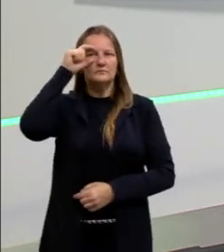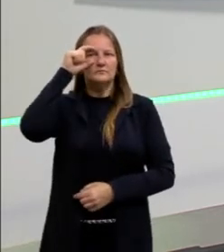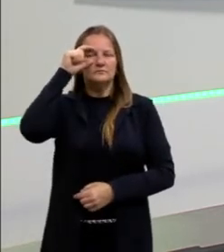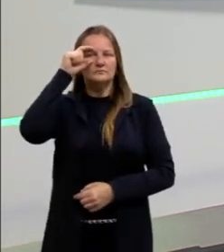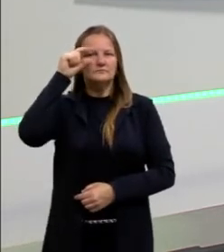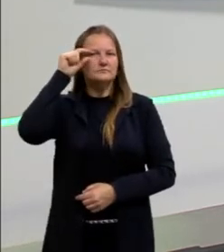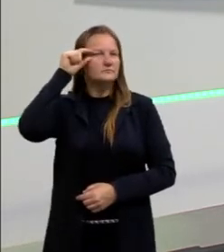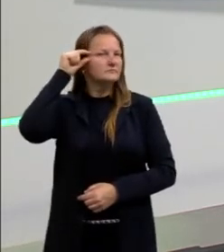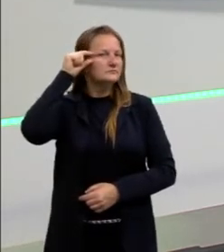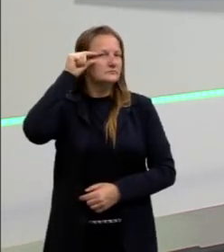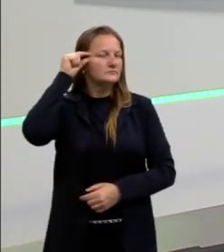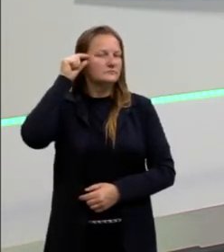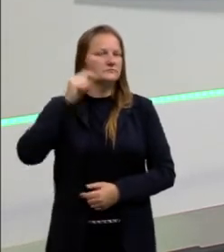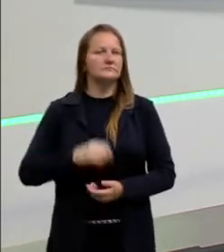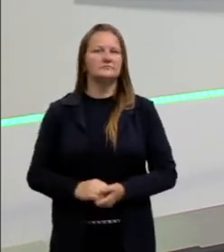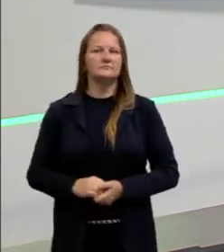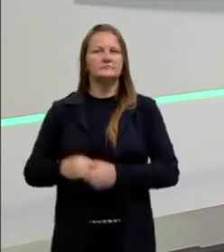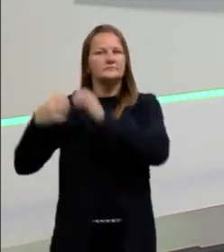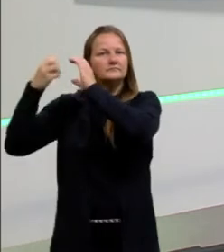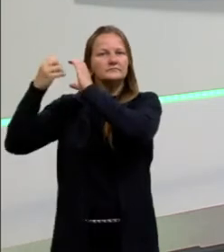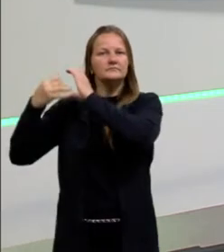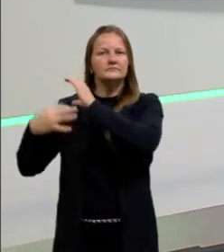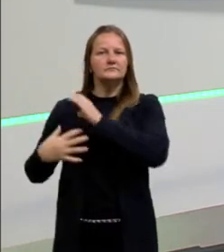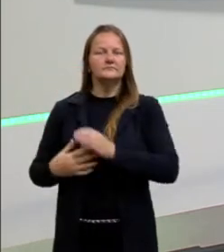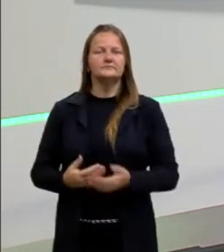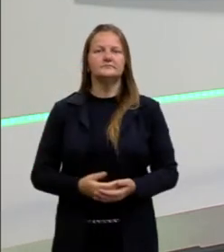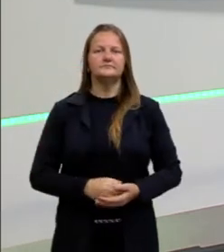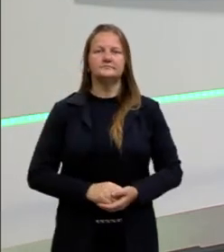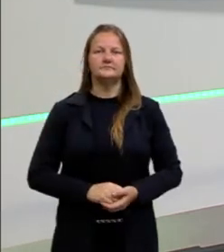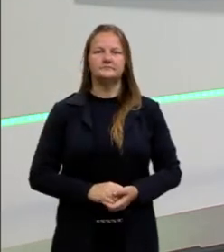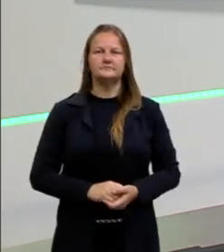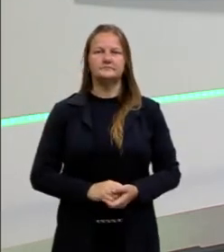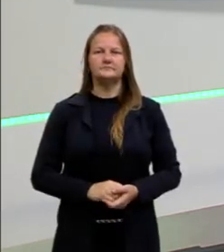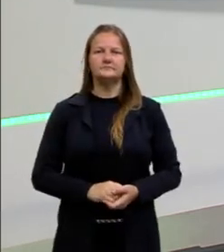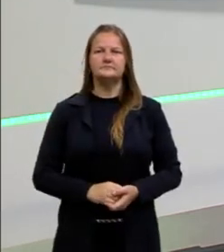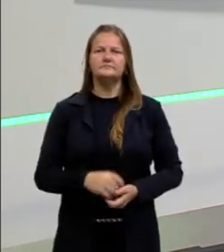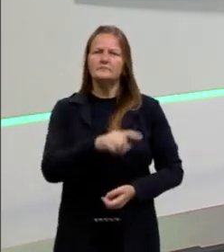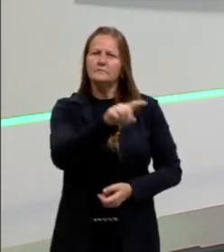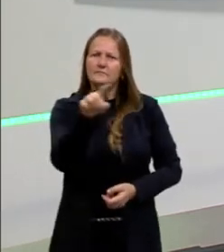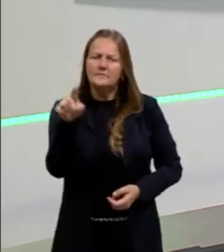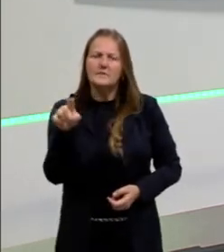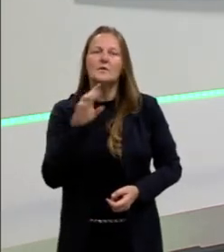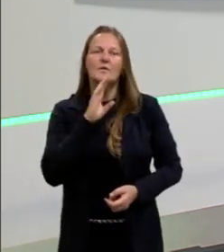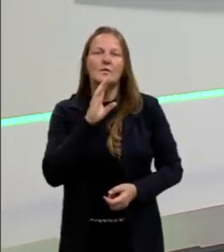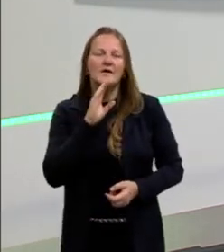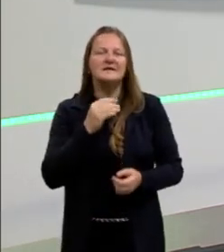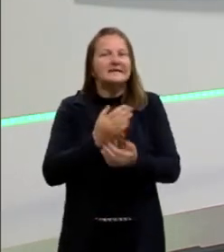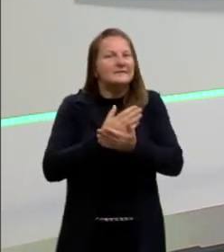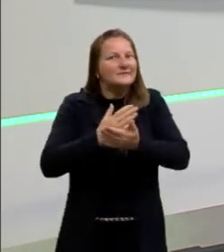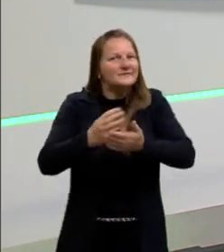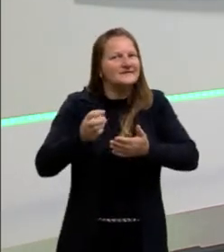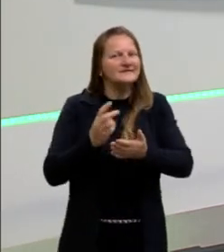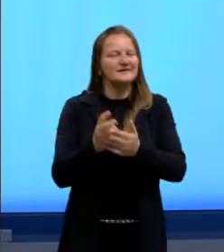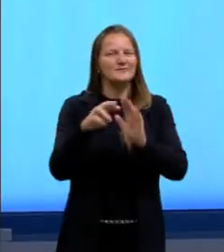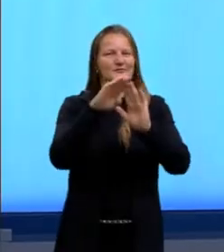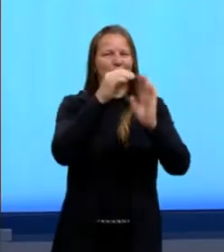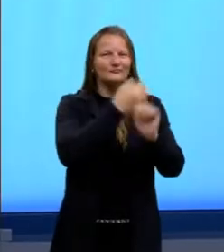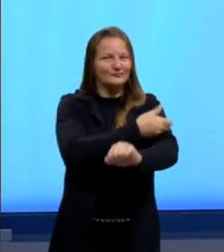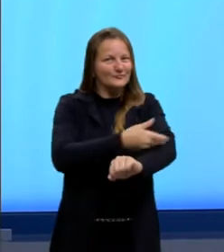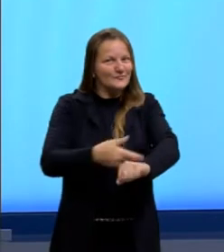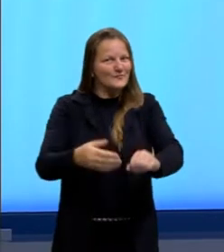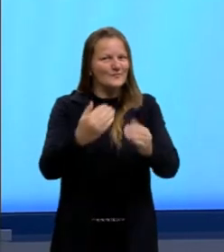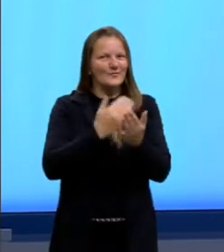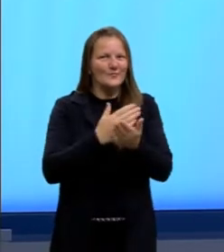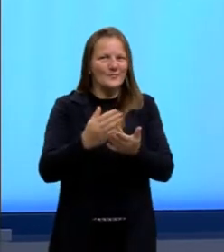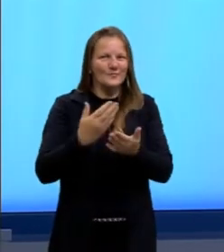largas, então esse que eu escrevi aí sou eu, tá? Tu já sabe, todo início de aula eu já deixo para ti aqui os